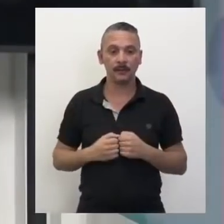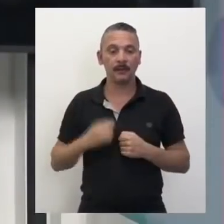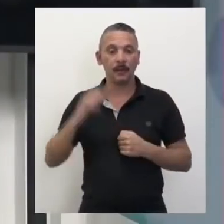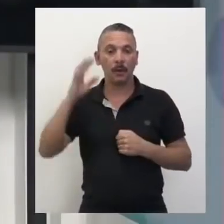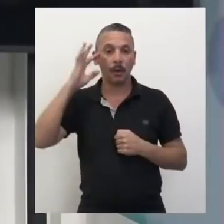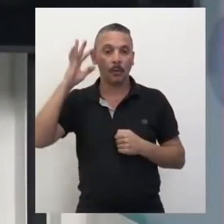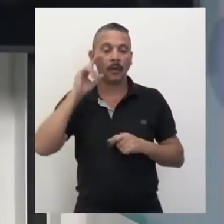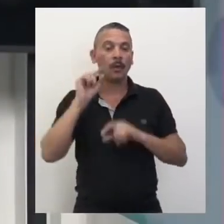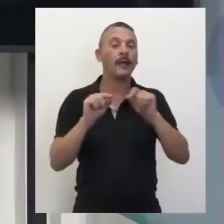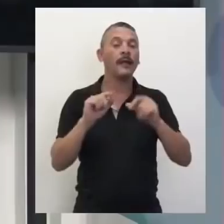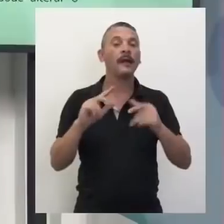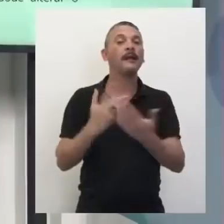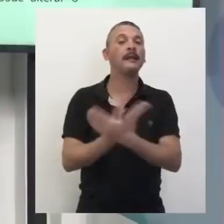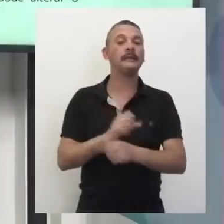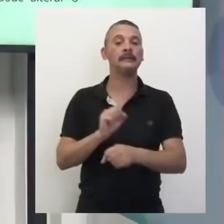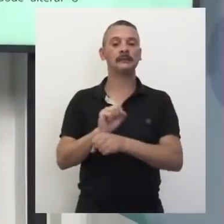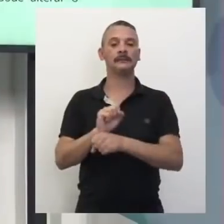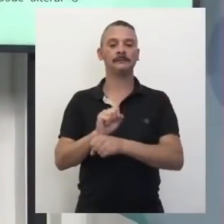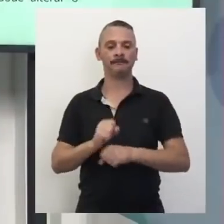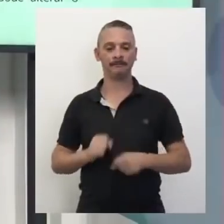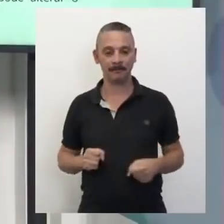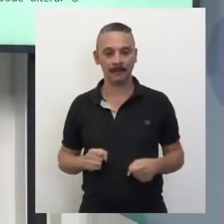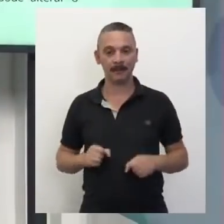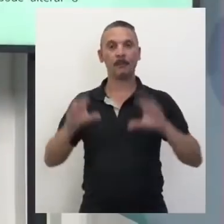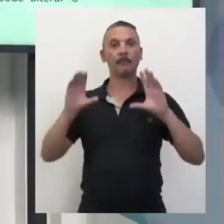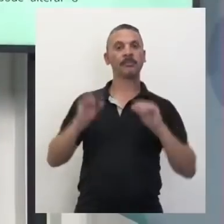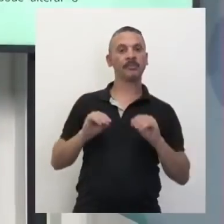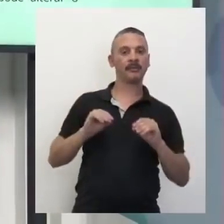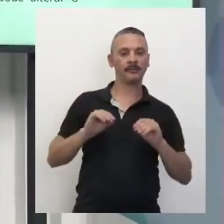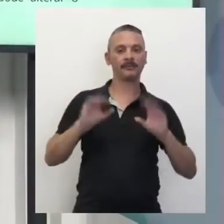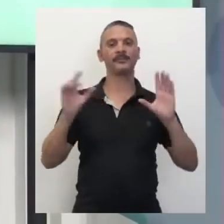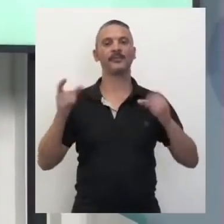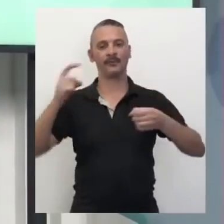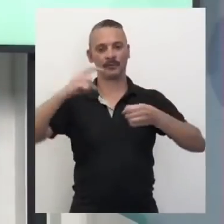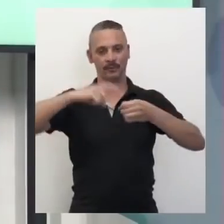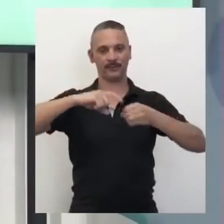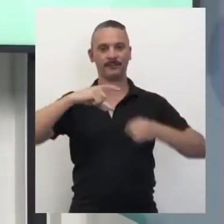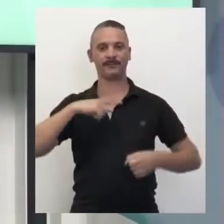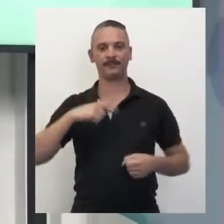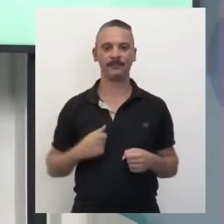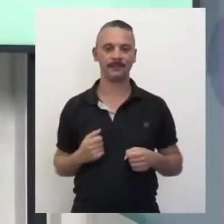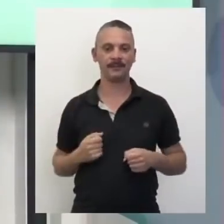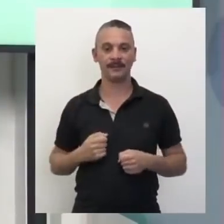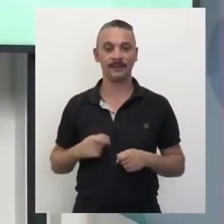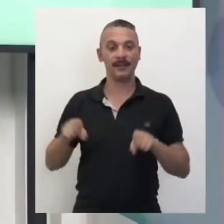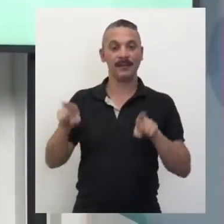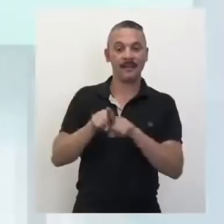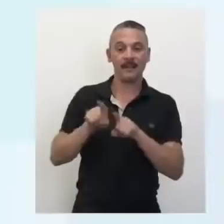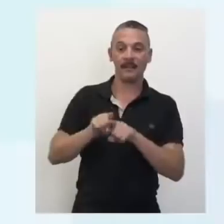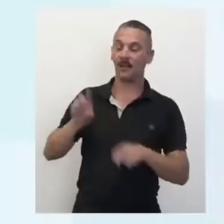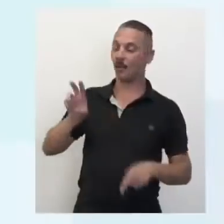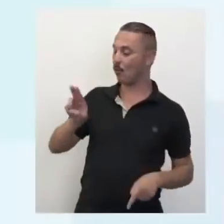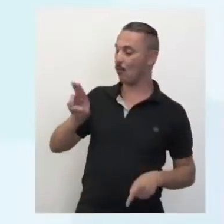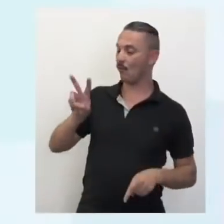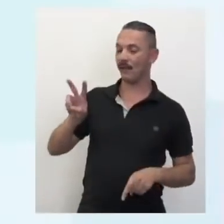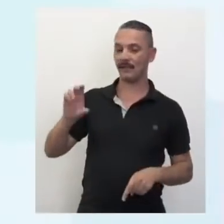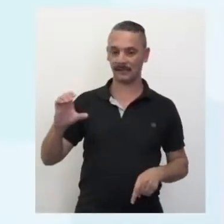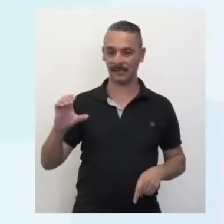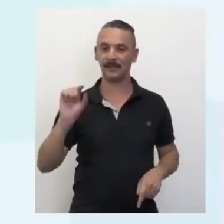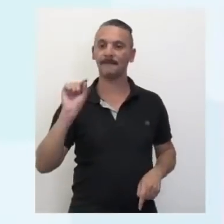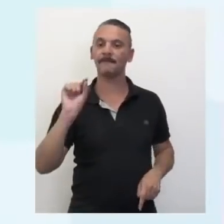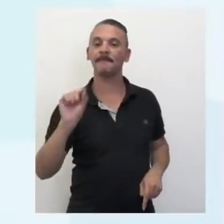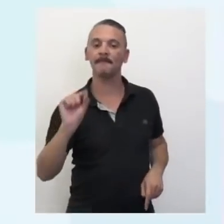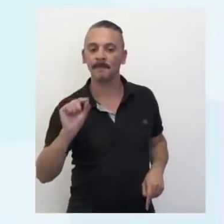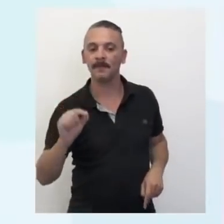opa, apagou, voltou, pronto. Opa, e tem também a UVC, que é